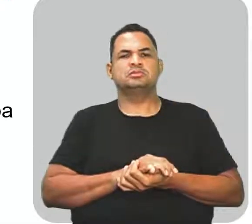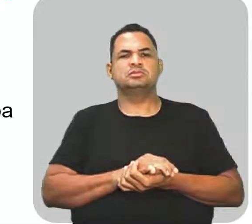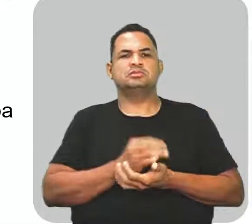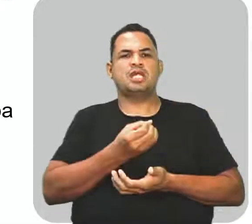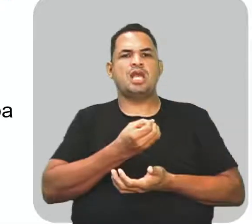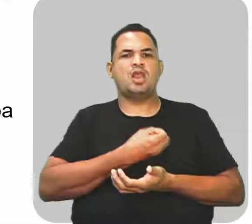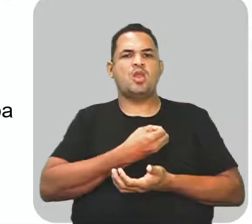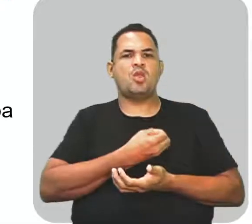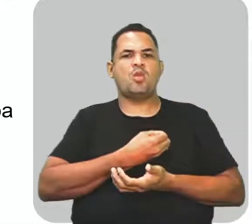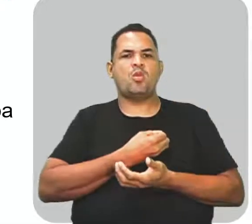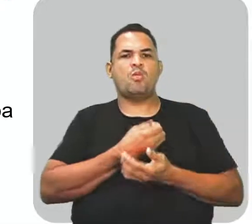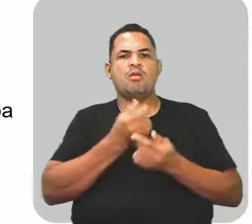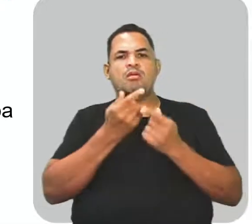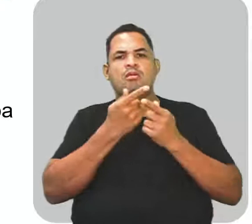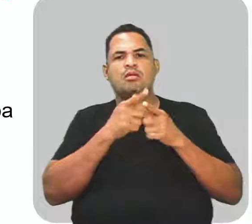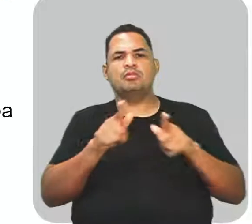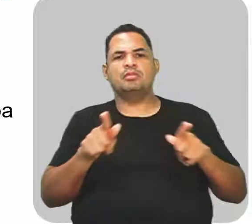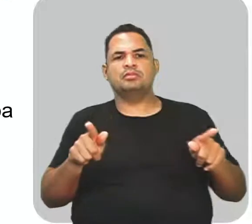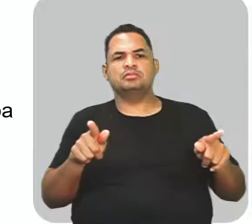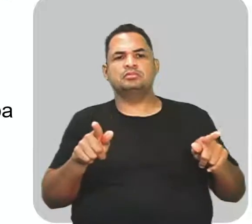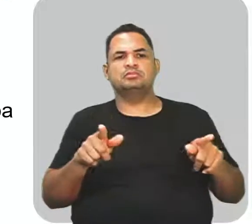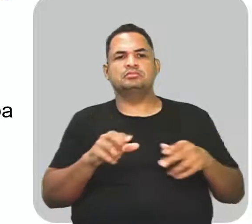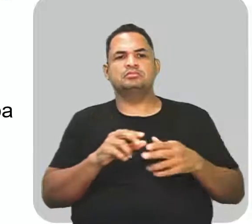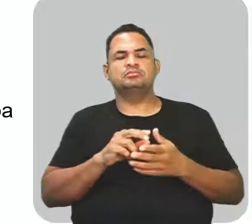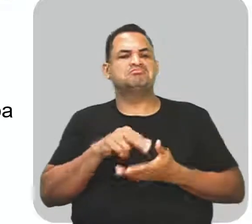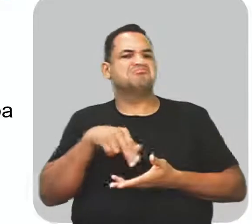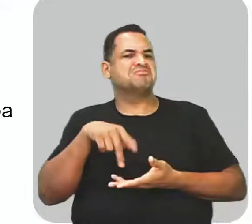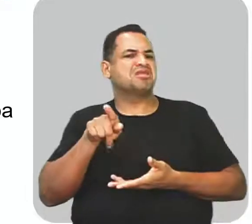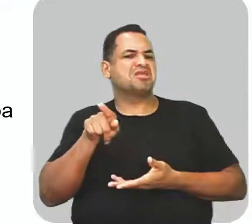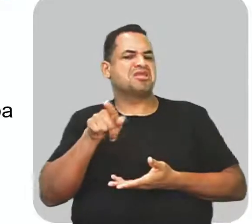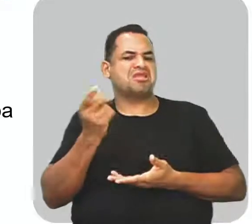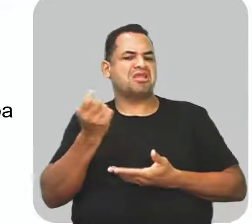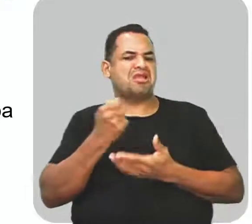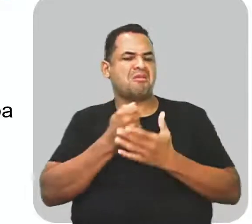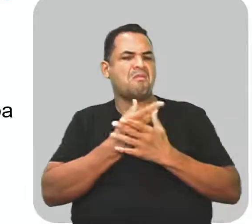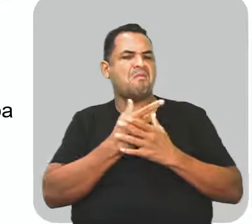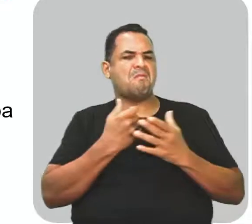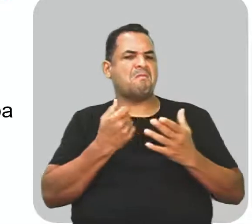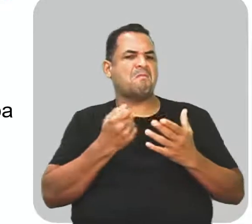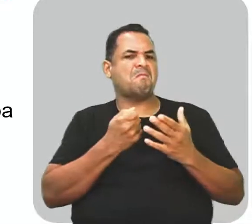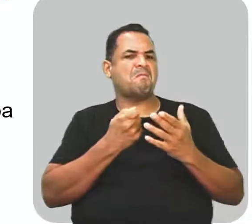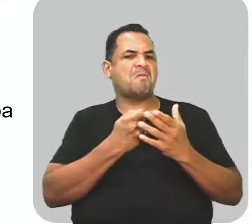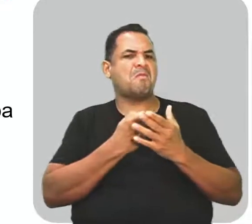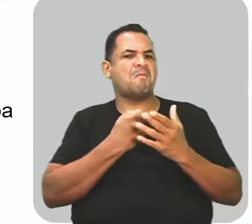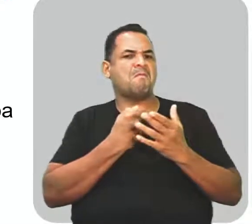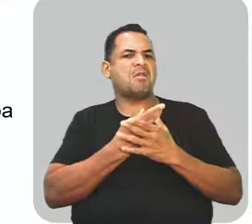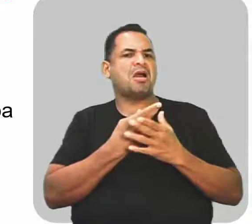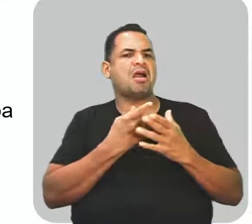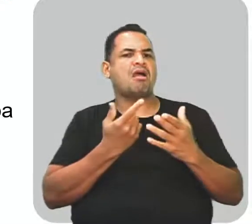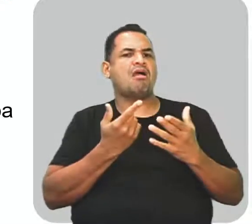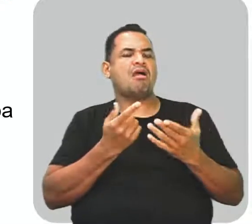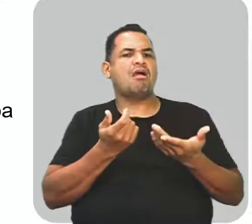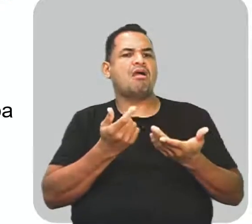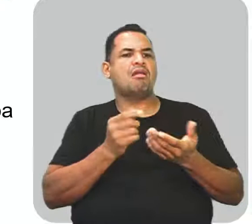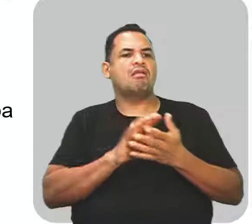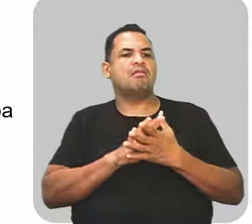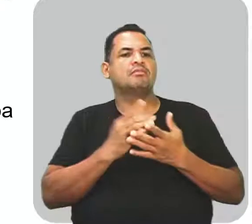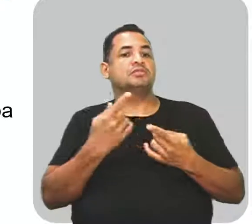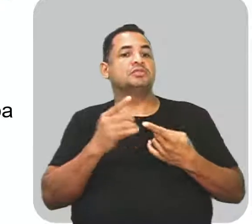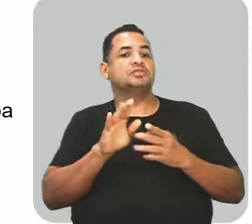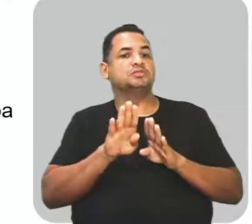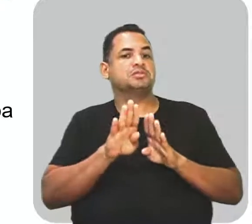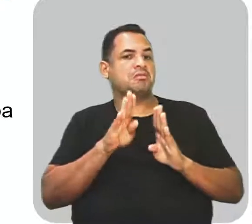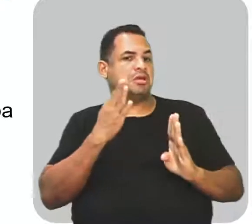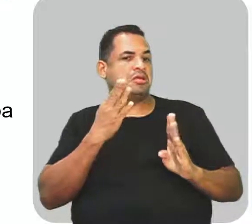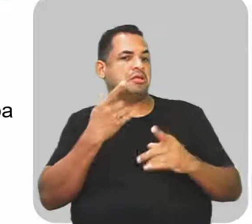gramatical. Por exemplo, ninguém quer comprar. Se ainda estamos abertos, é por honra da